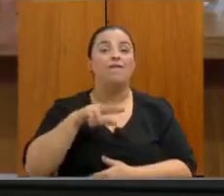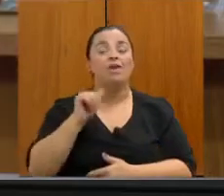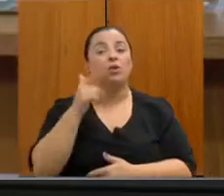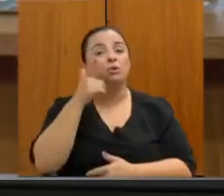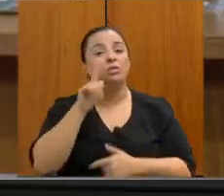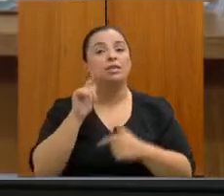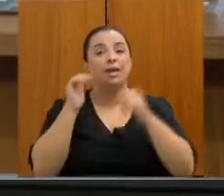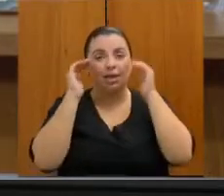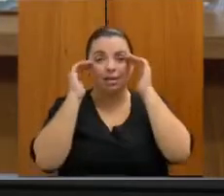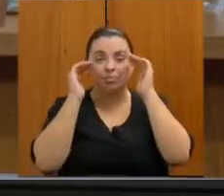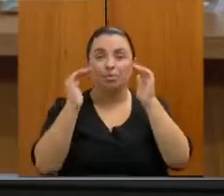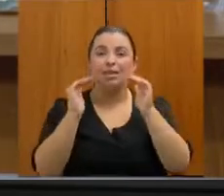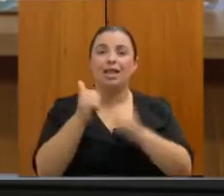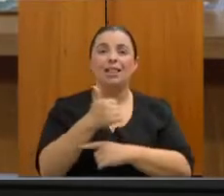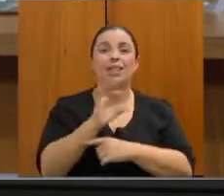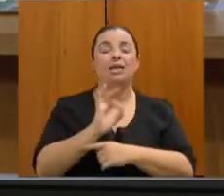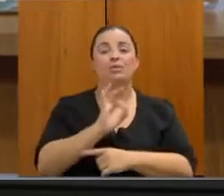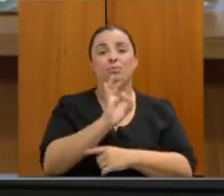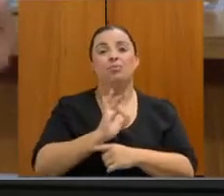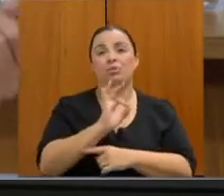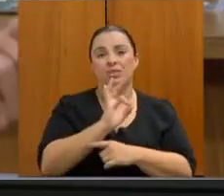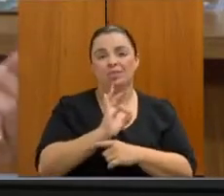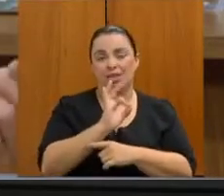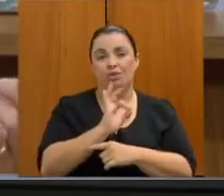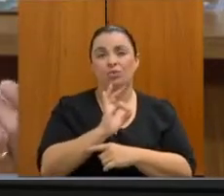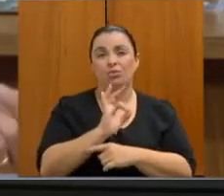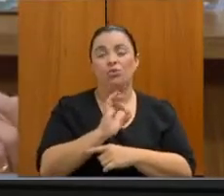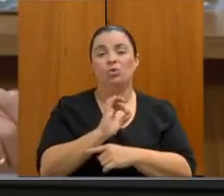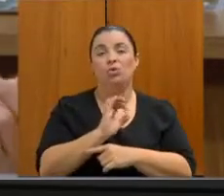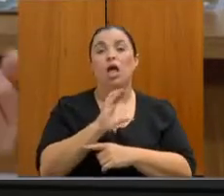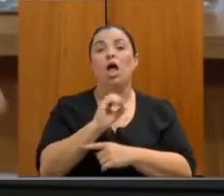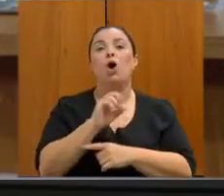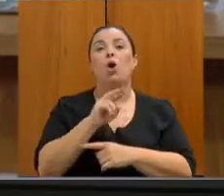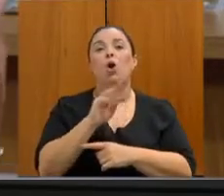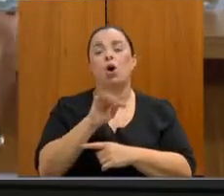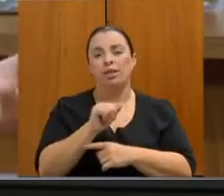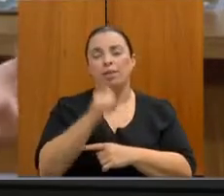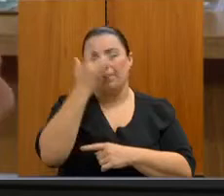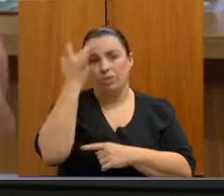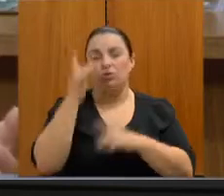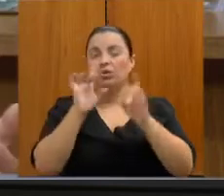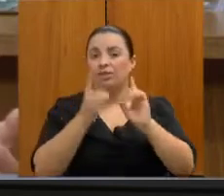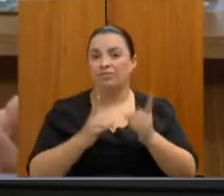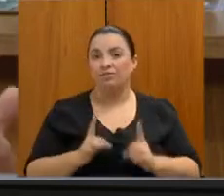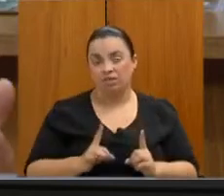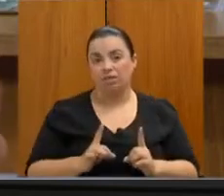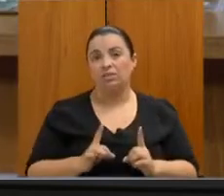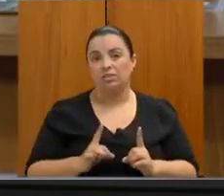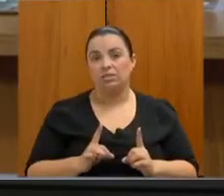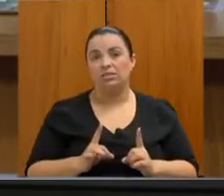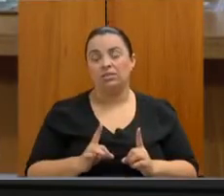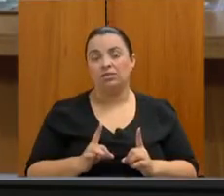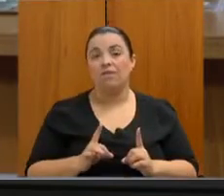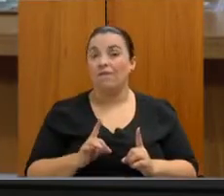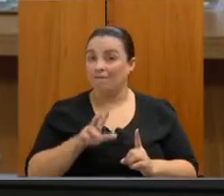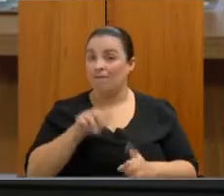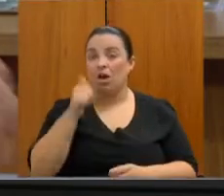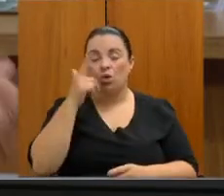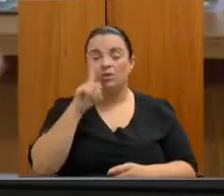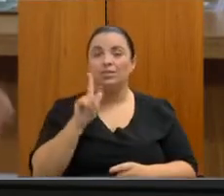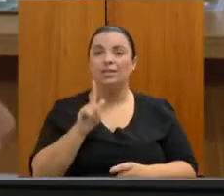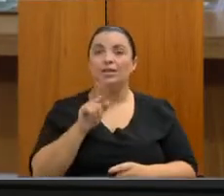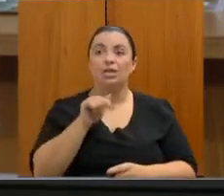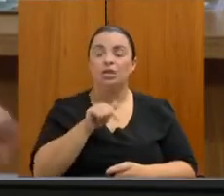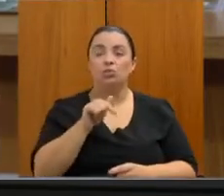10% das vagas destinadas específicas para a pessoa com deficiência, o que não nos